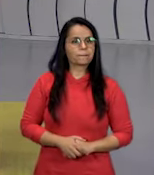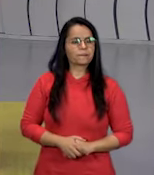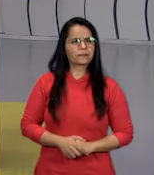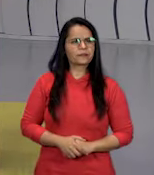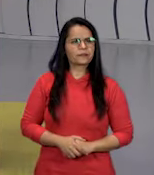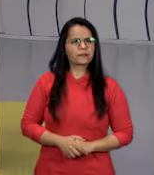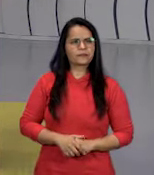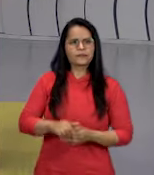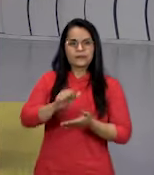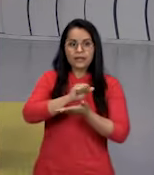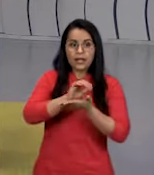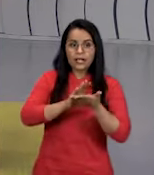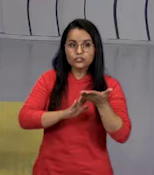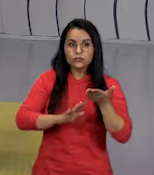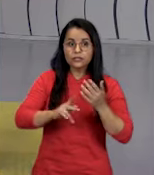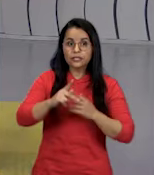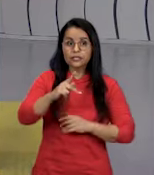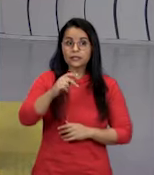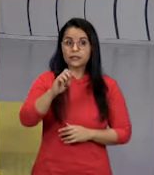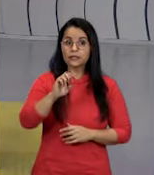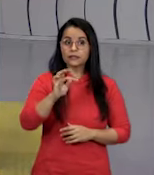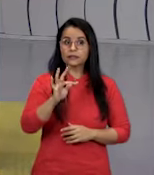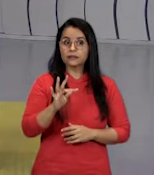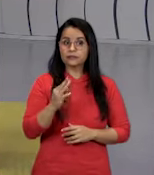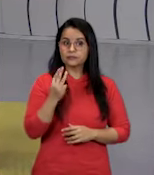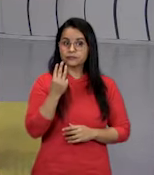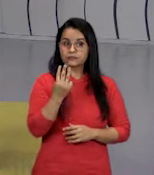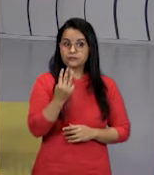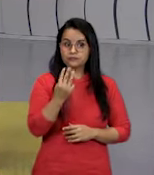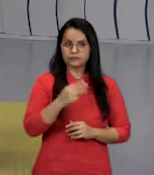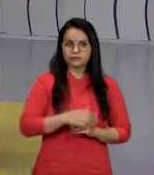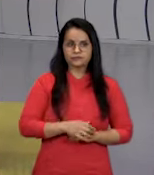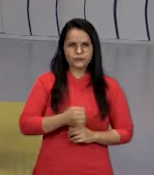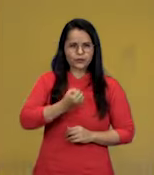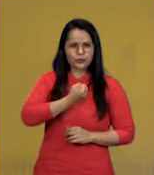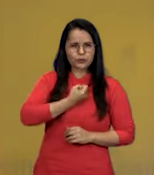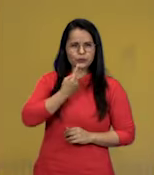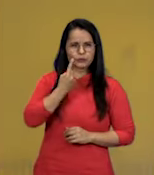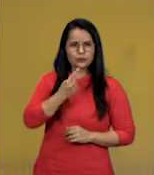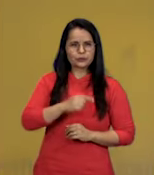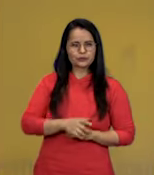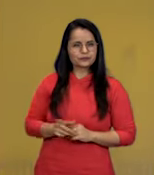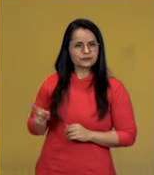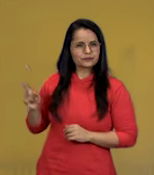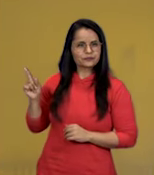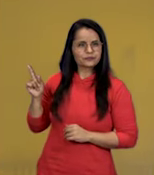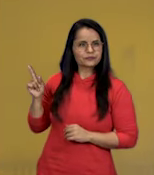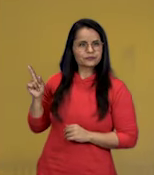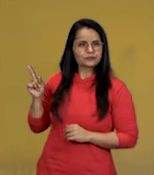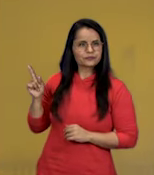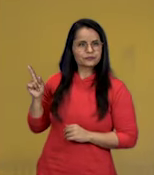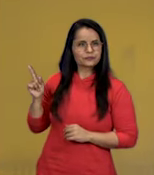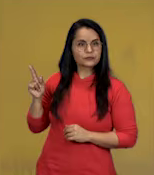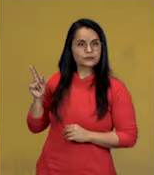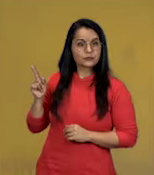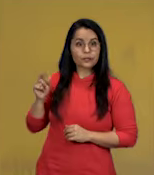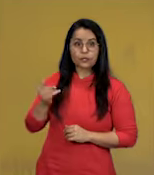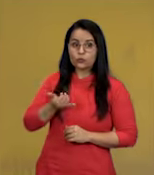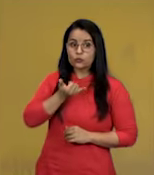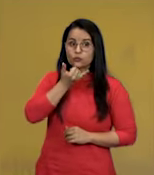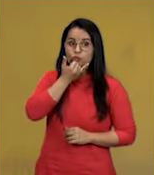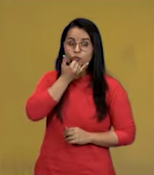Atividade do PET 3. Número 1, ou melhor, questão 2.